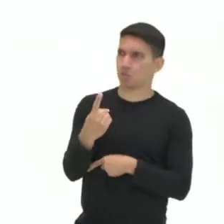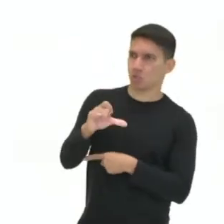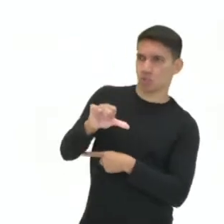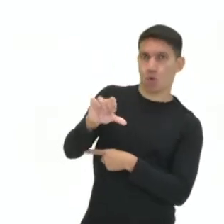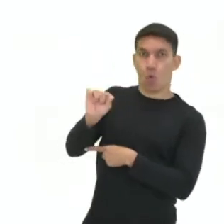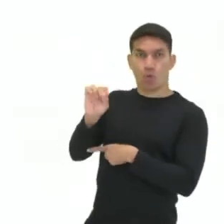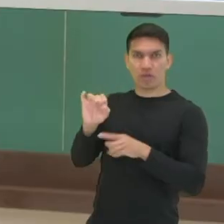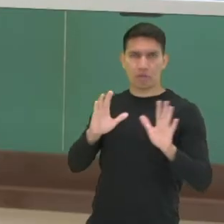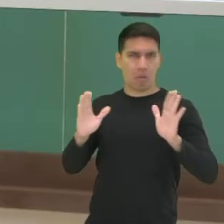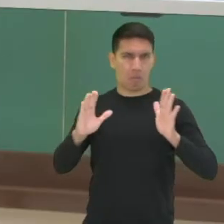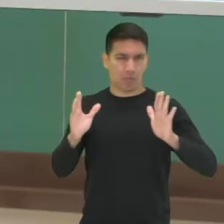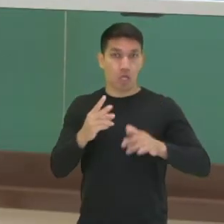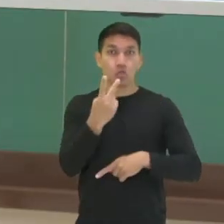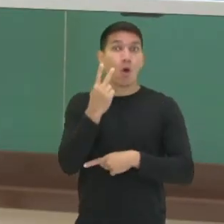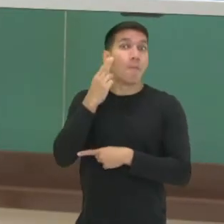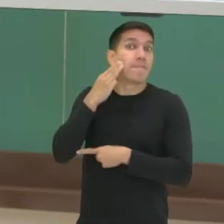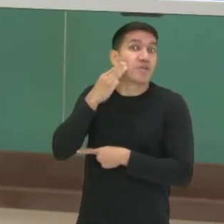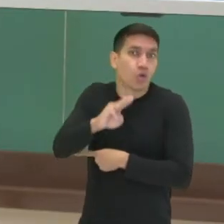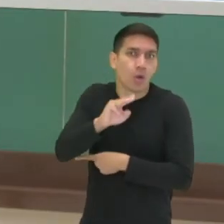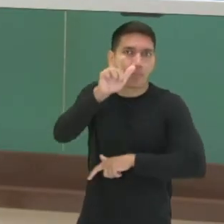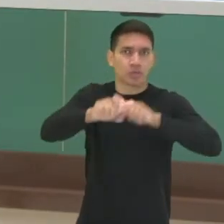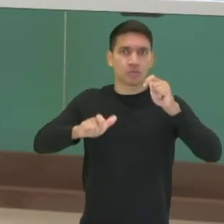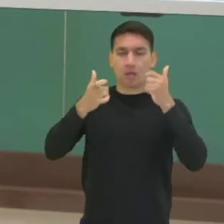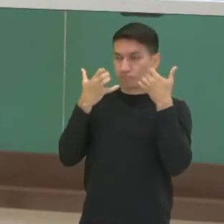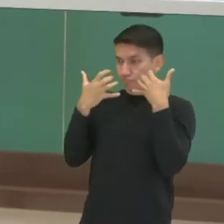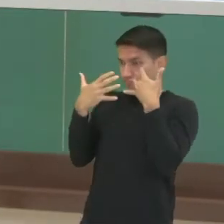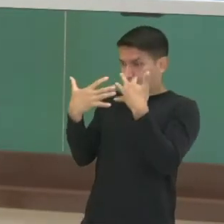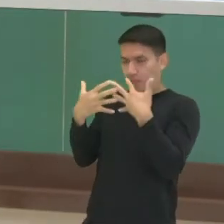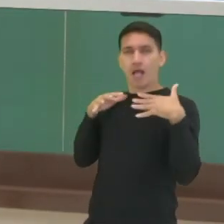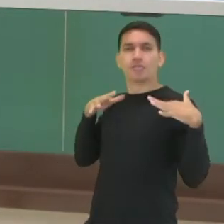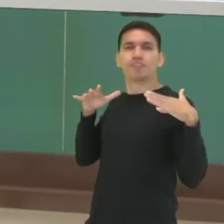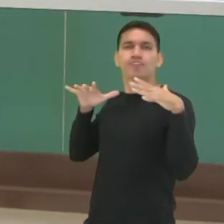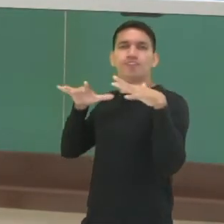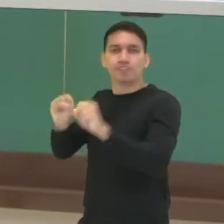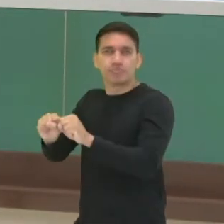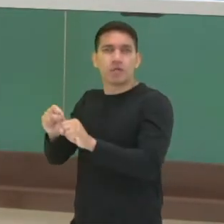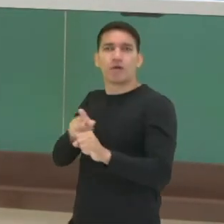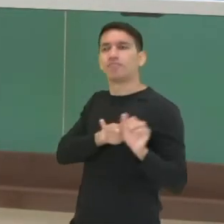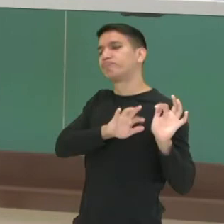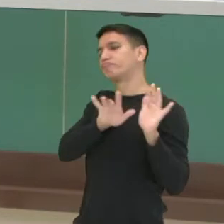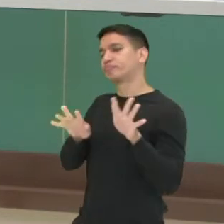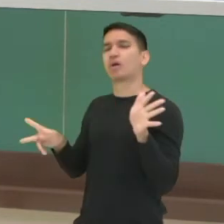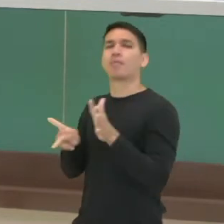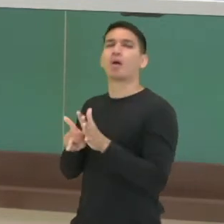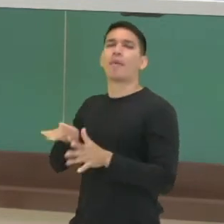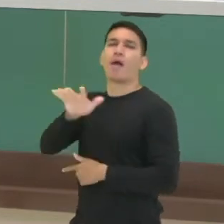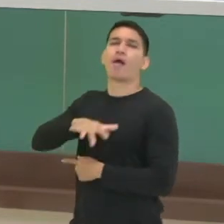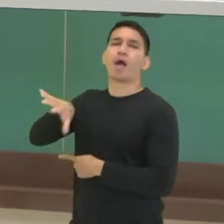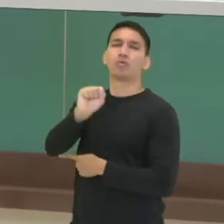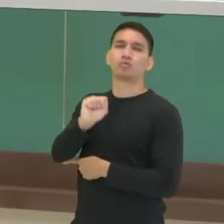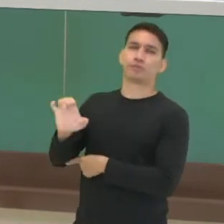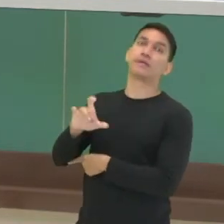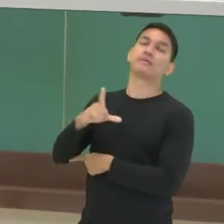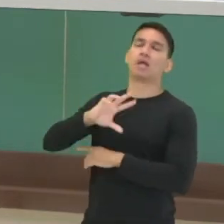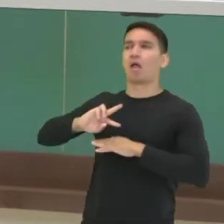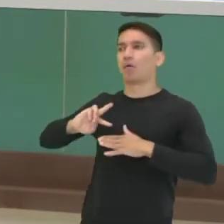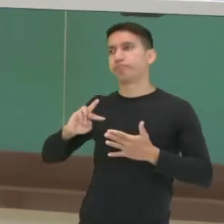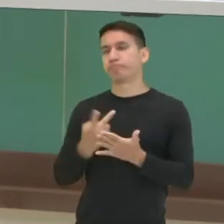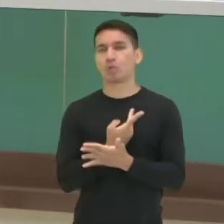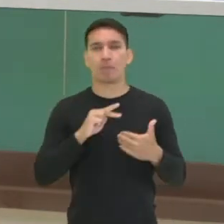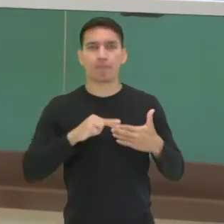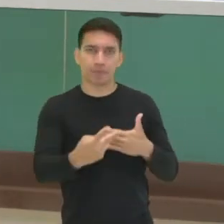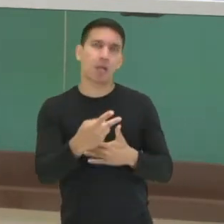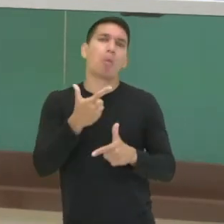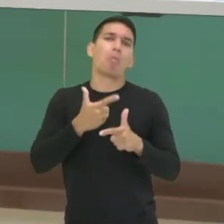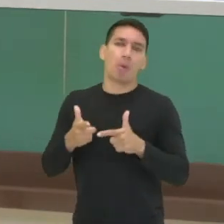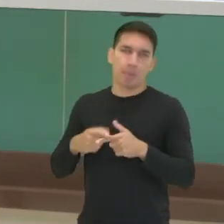pessoas então foram atraídas para a região sudeste do Brasil, gerando então também problemas, né? Teve consequências